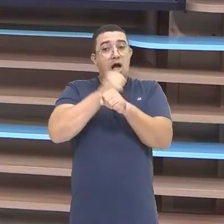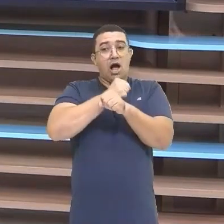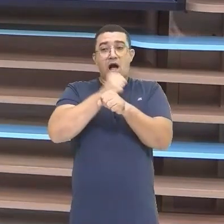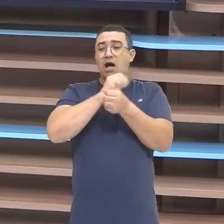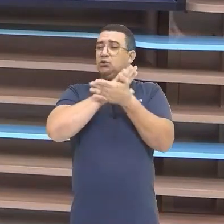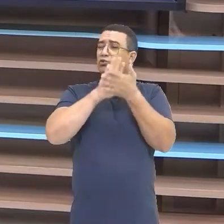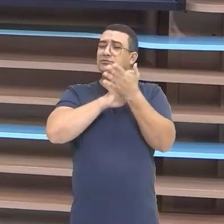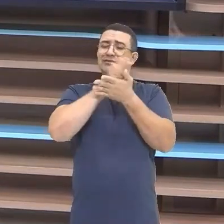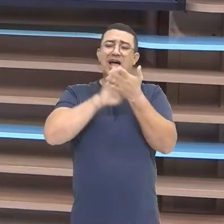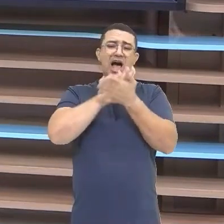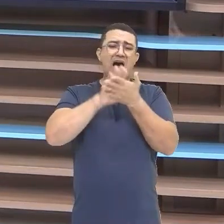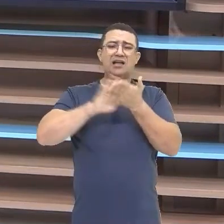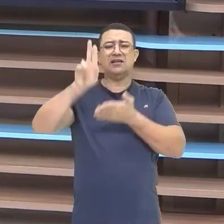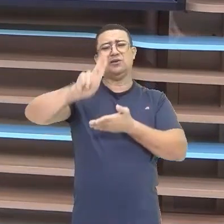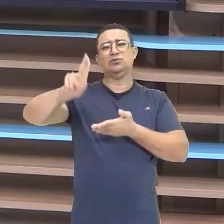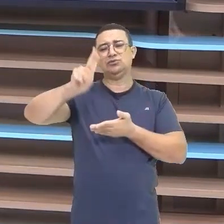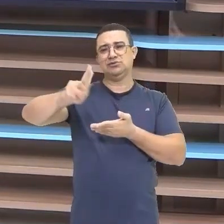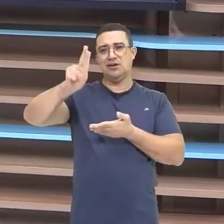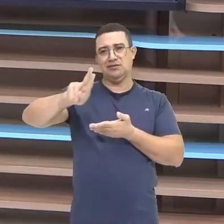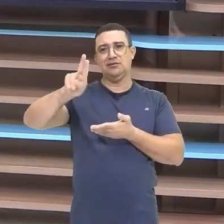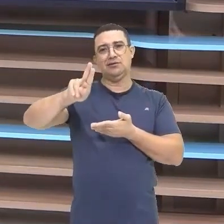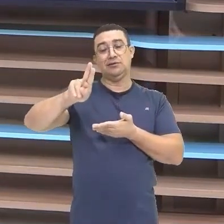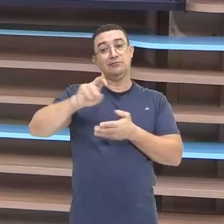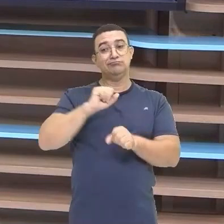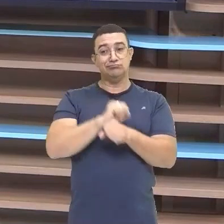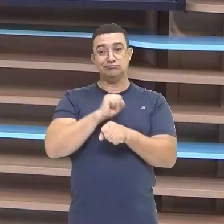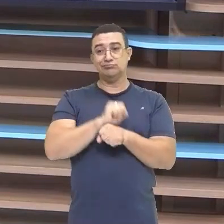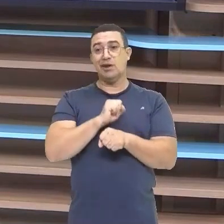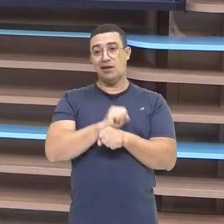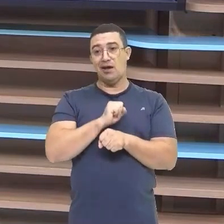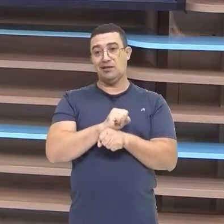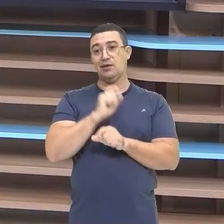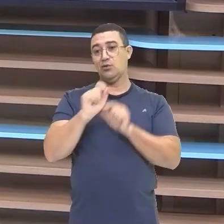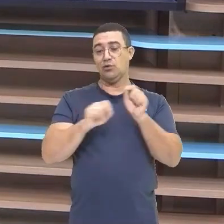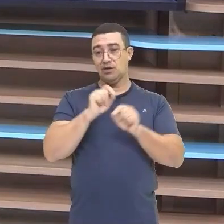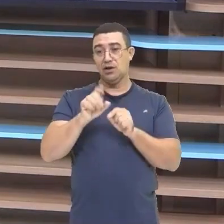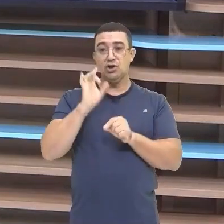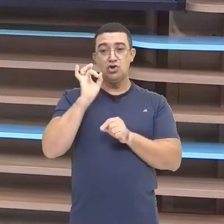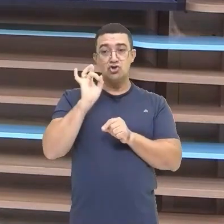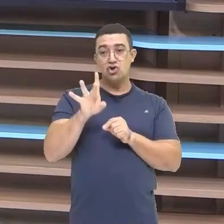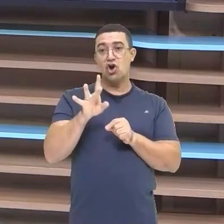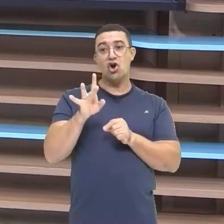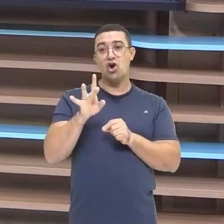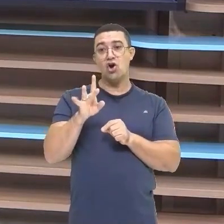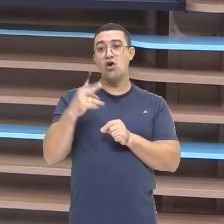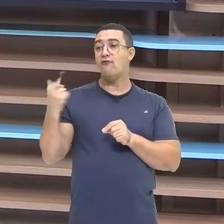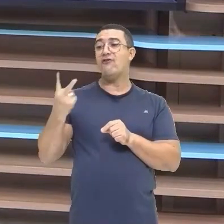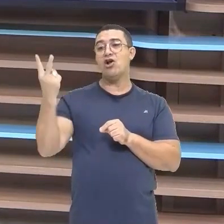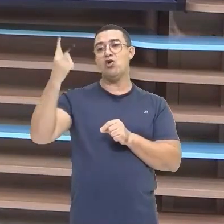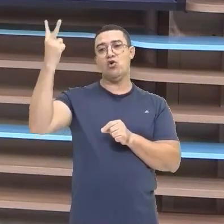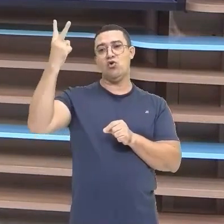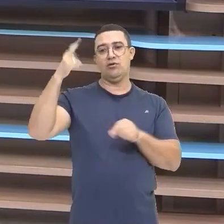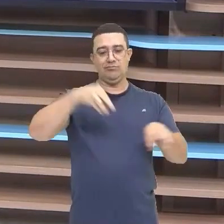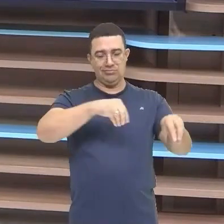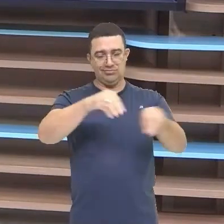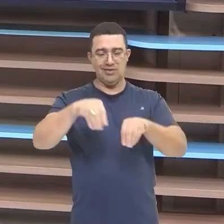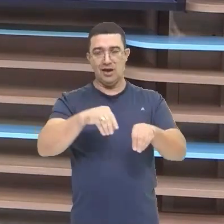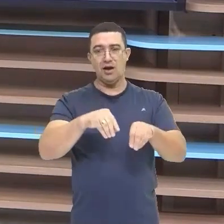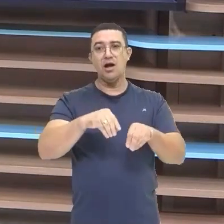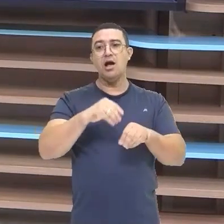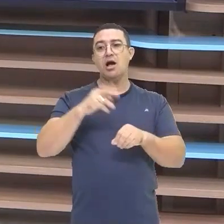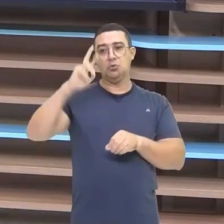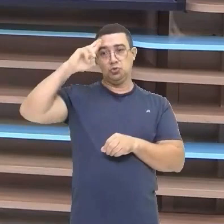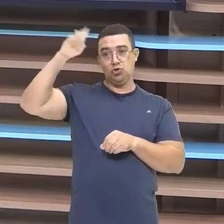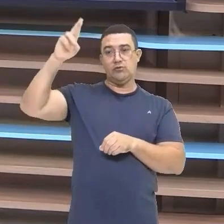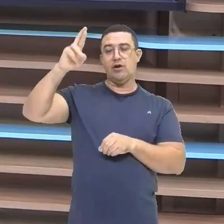que a gente chama Desse latifúndio Por exploração Esperando Apenas A questão Da especulação Imobiliária E aí